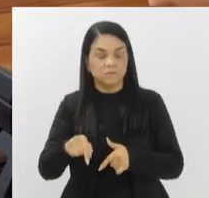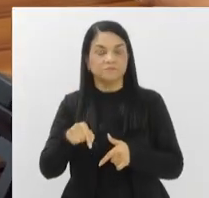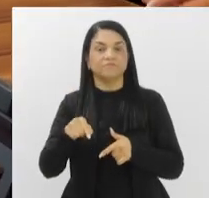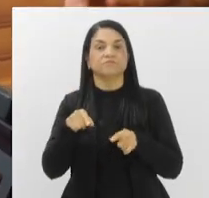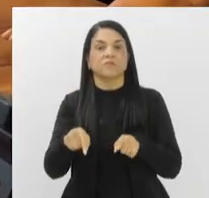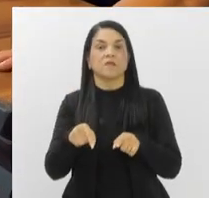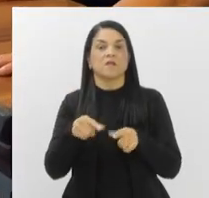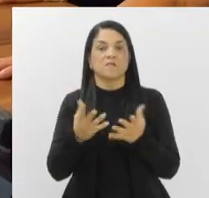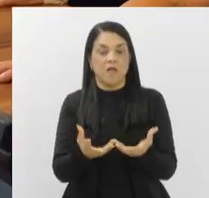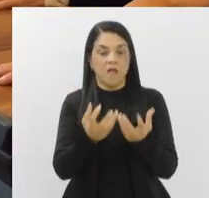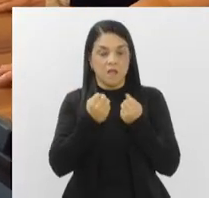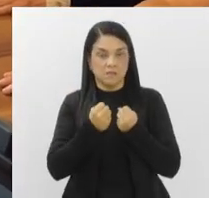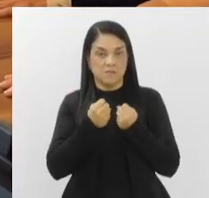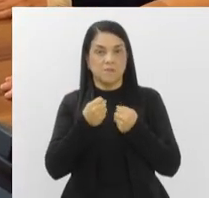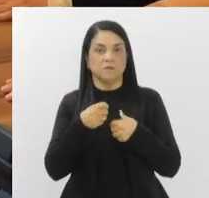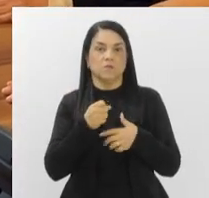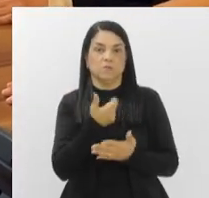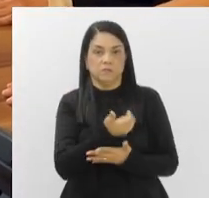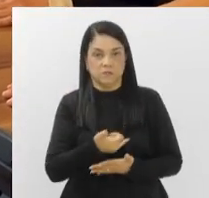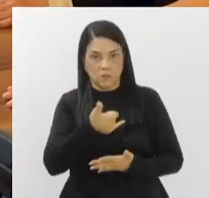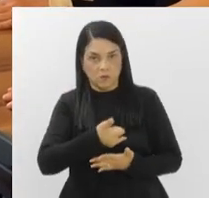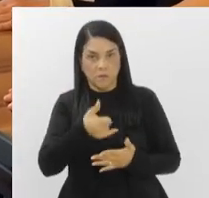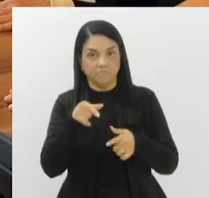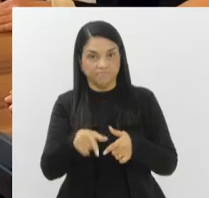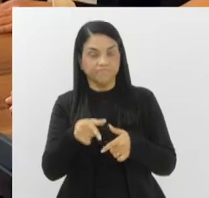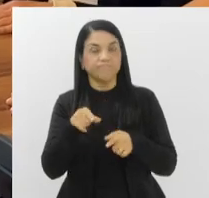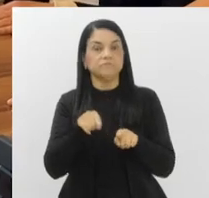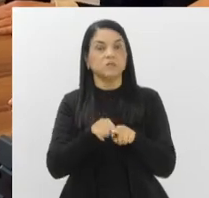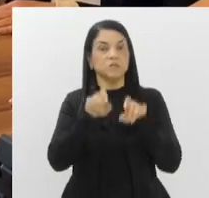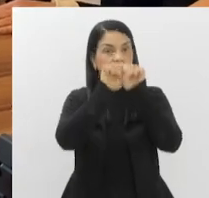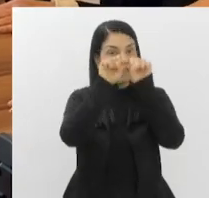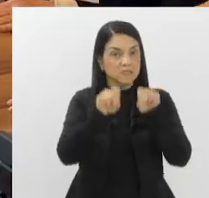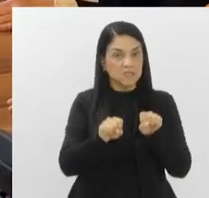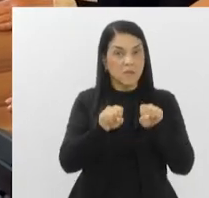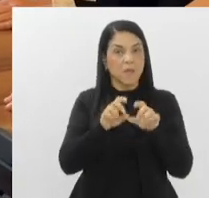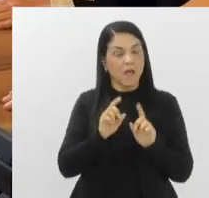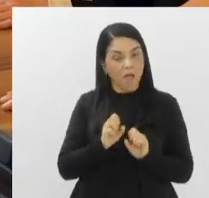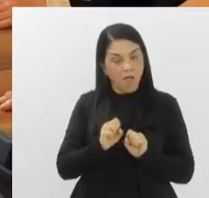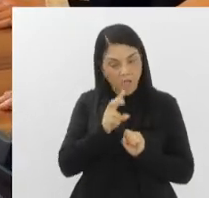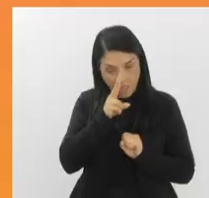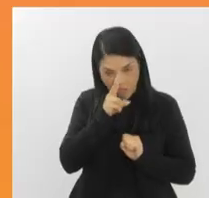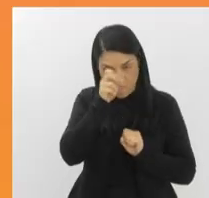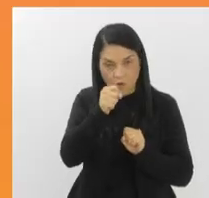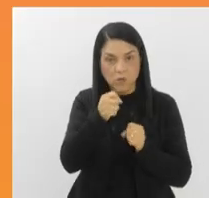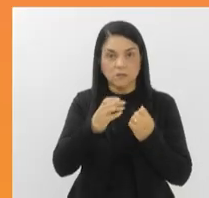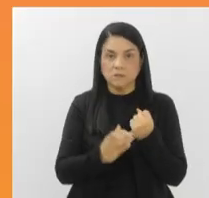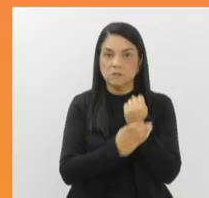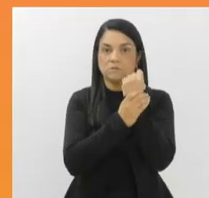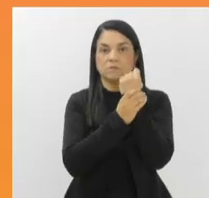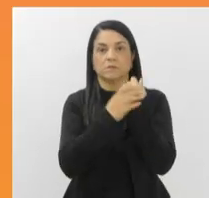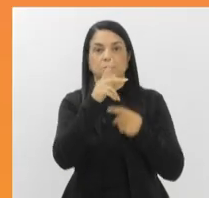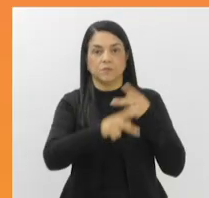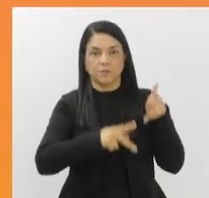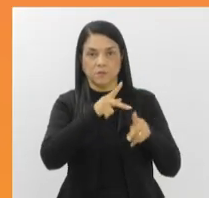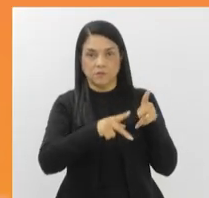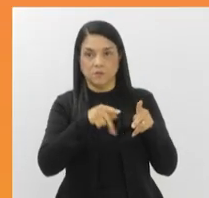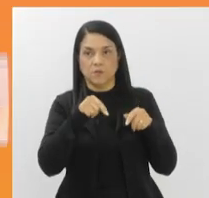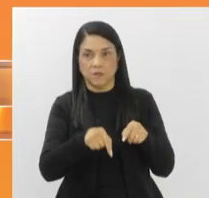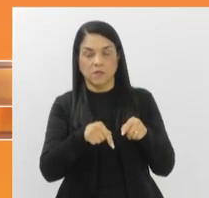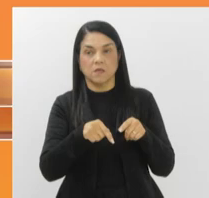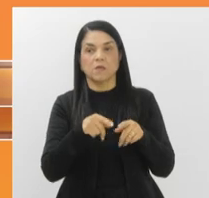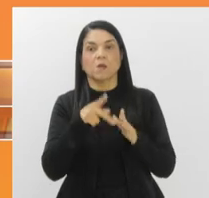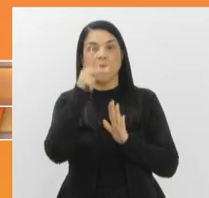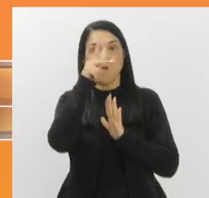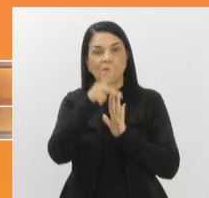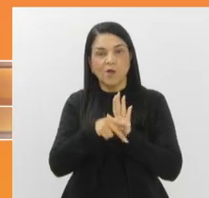o gerente de capacitação da Defesa Civil Nacional, o sistema vem reforçar a segurança da população. Acabamos de lançar aqui no projeto piloto dia